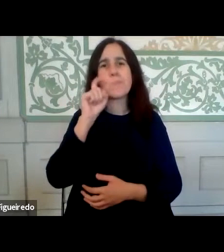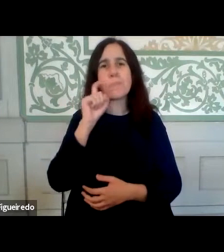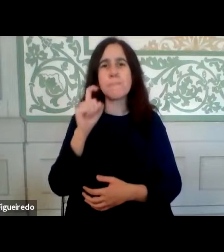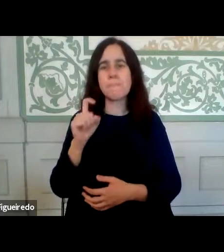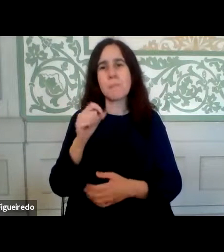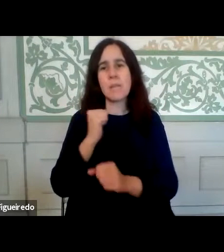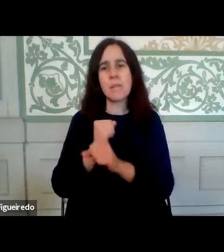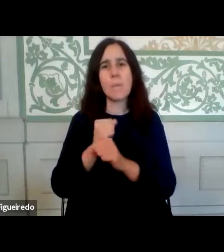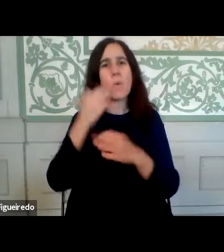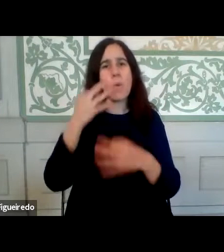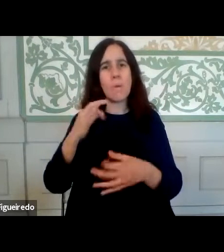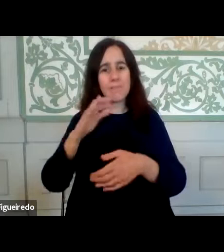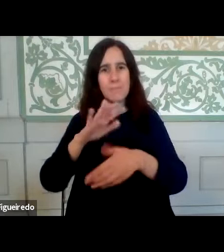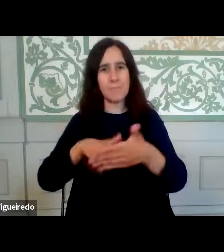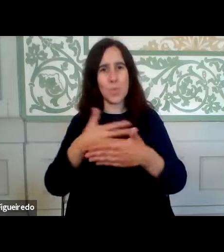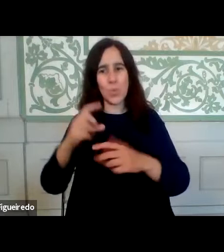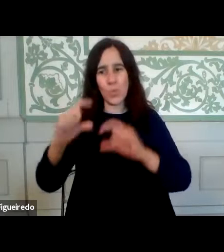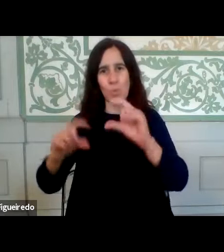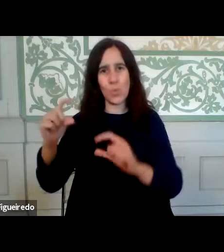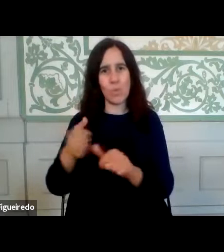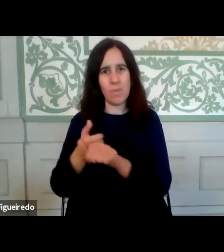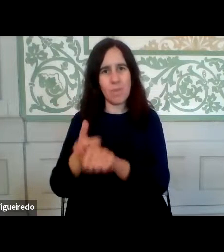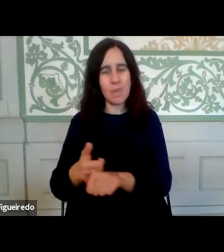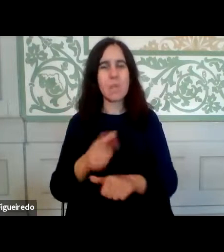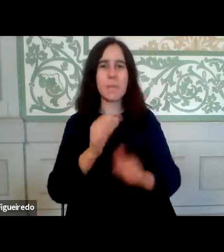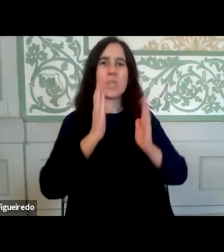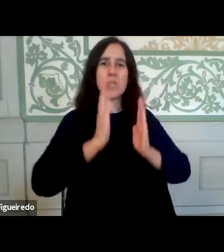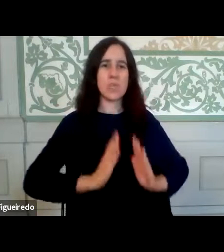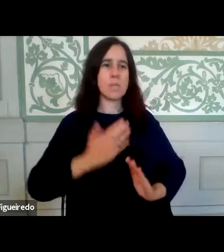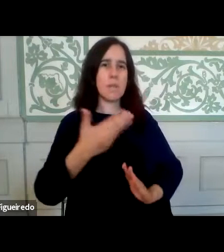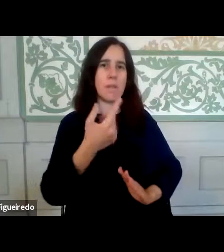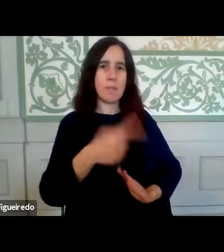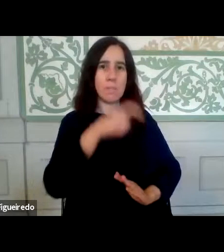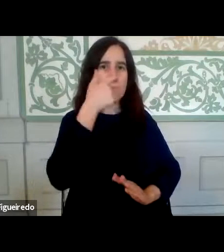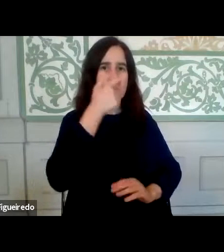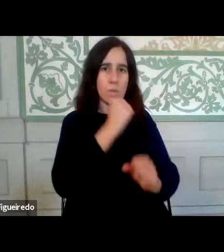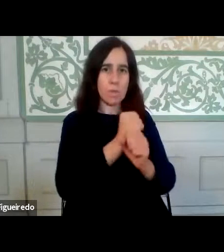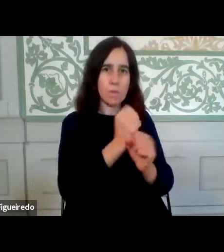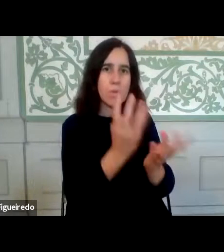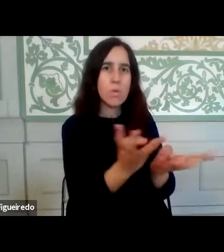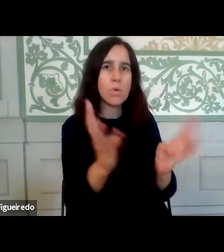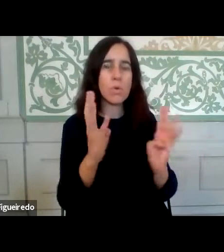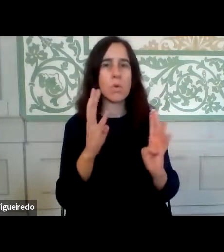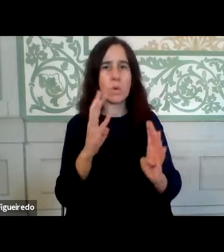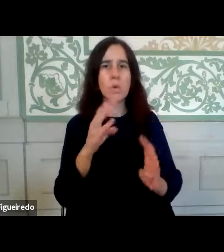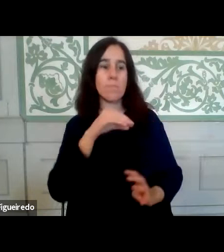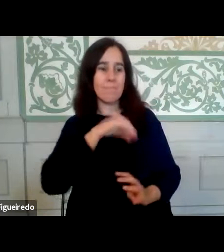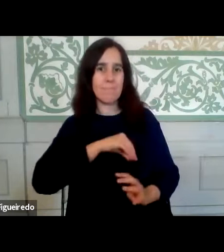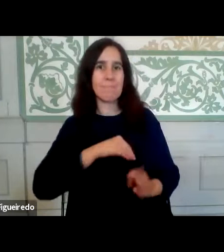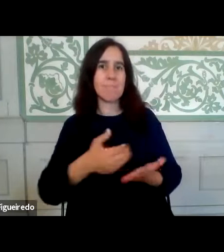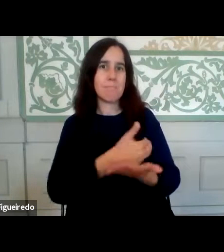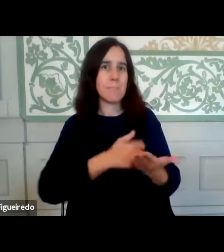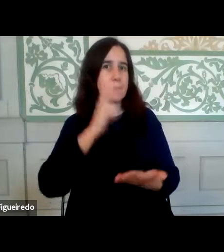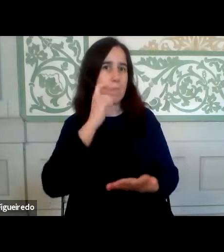normais de trabalho, com o direito ao descanso dos trabalhadores, à garantia da remoderação e rendimentos, é